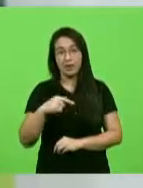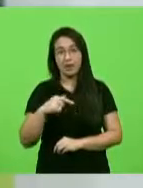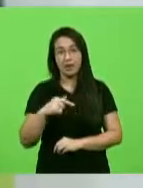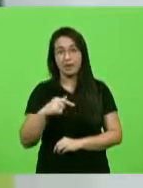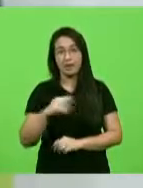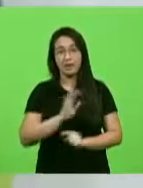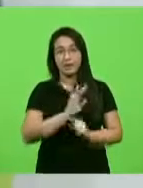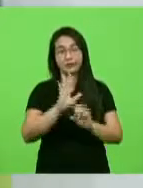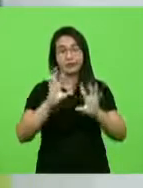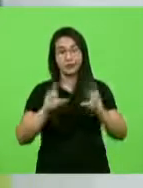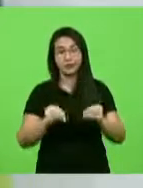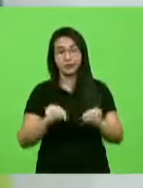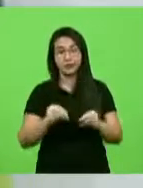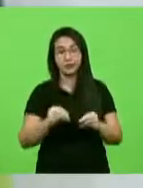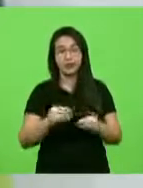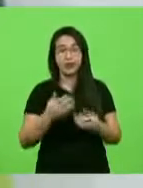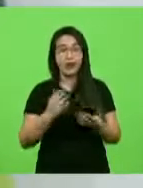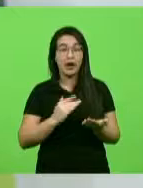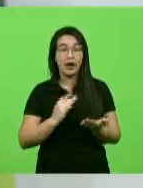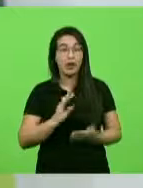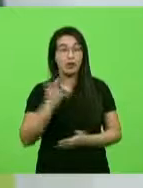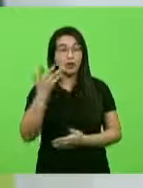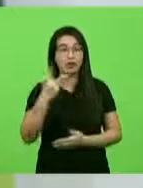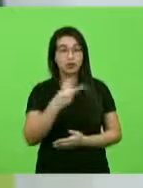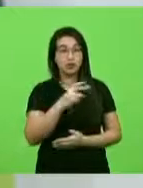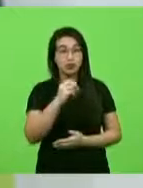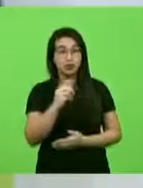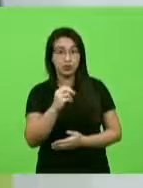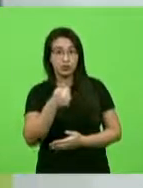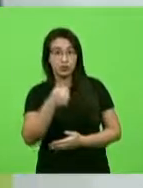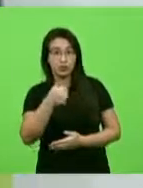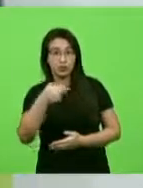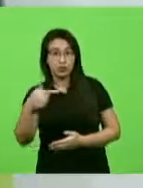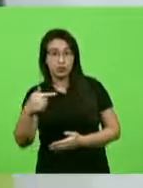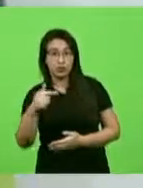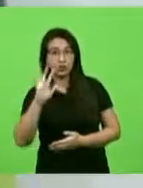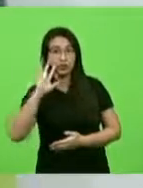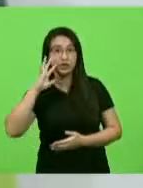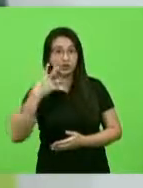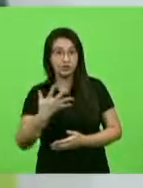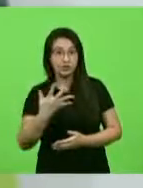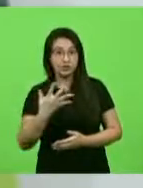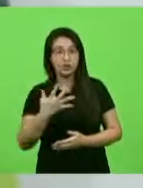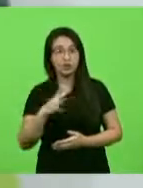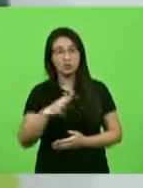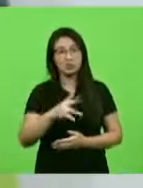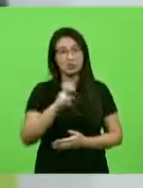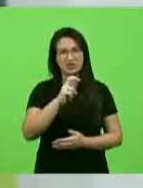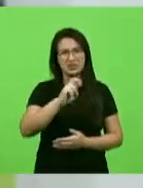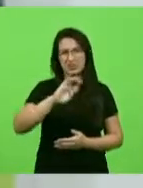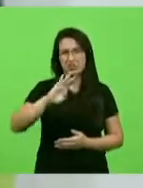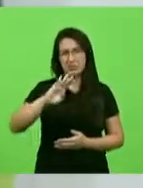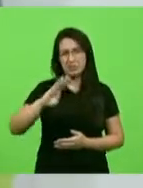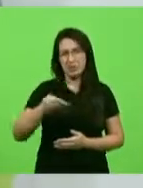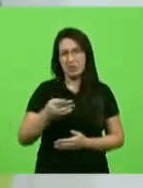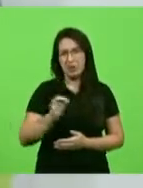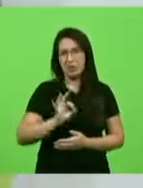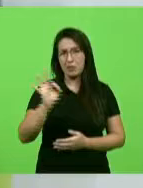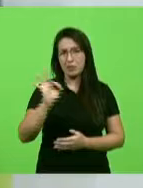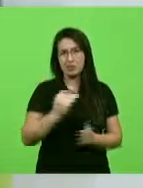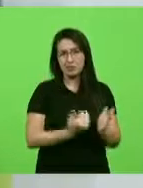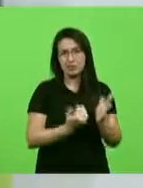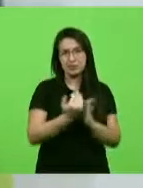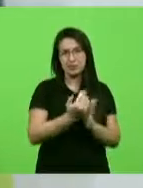em 2017, resultou no aumento de 5,5% do trânsito de uma rodovia. Por isso, da importância desses